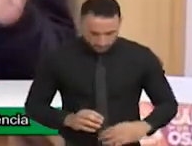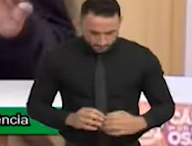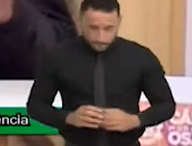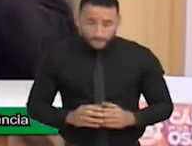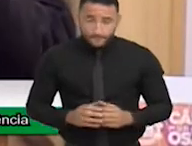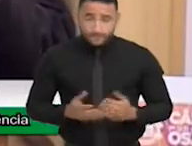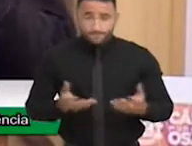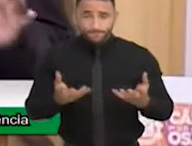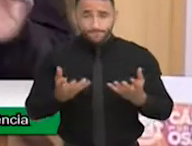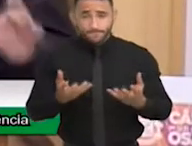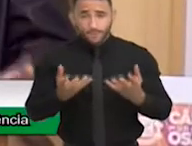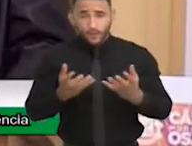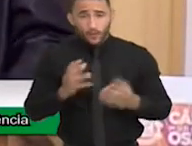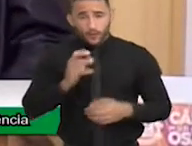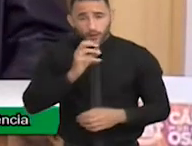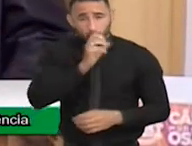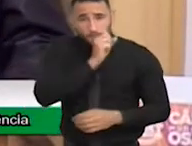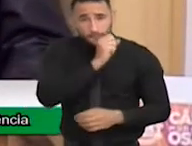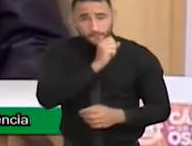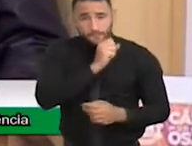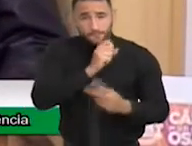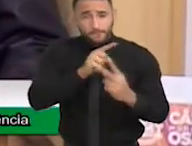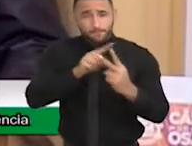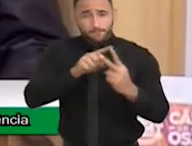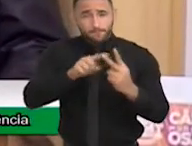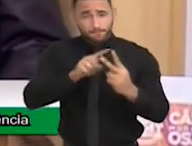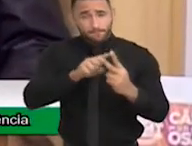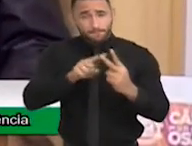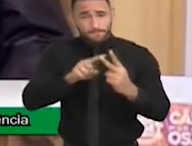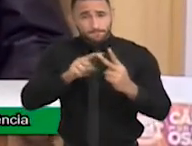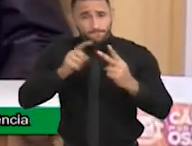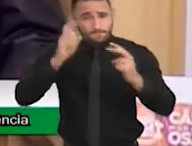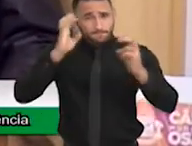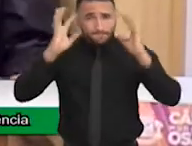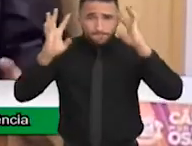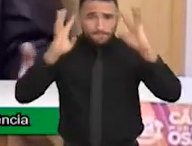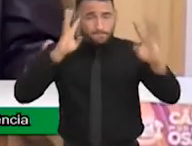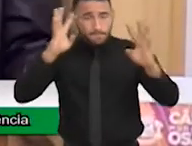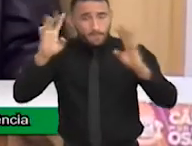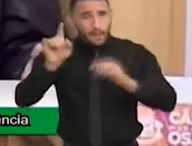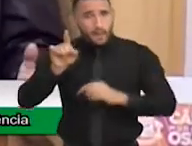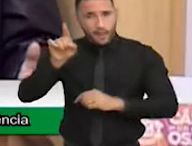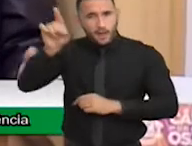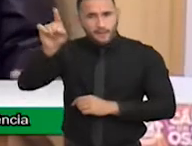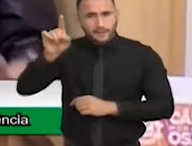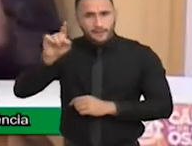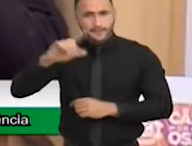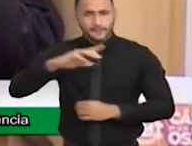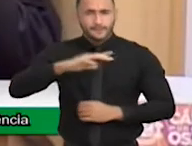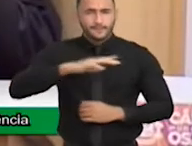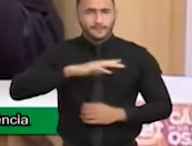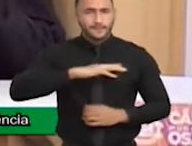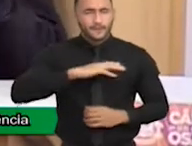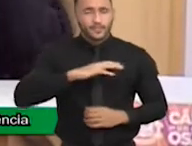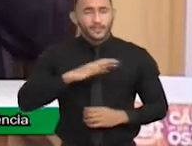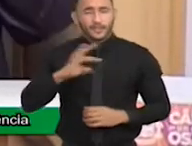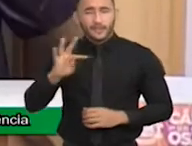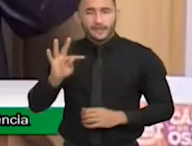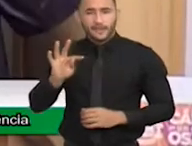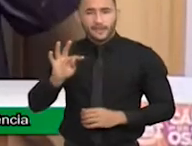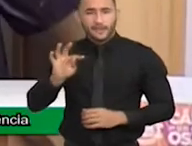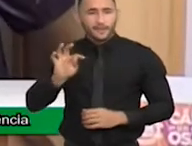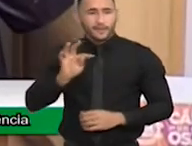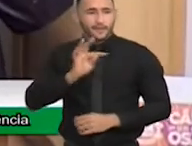Eu gostaria, rapidamente, de fazer duas reflexões aqui sobre o município de Teresina, com todo respeito a quem é teresinense, a quem é nordestino.